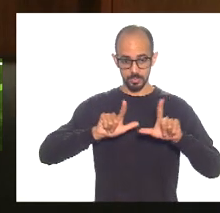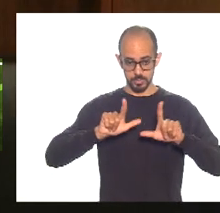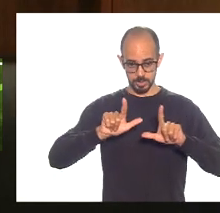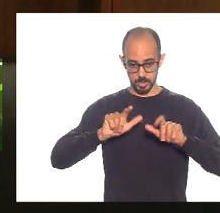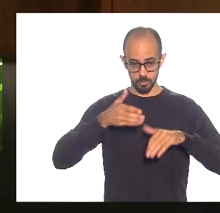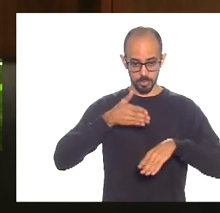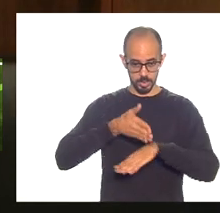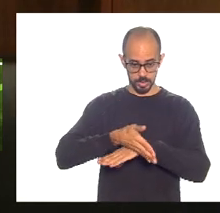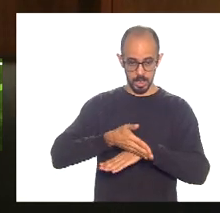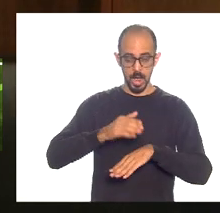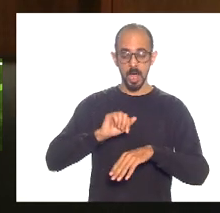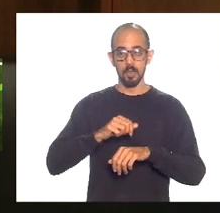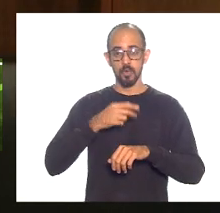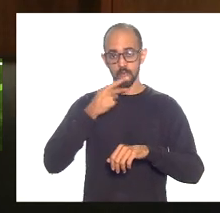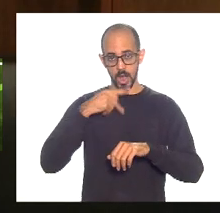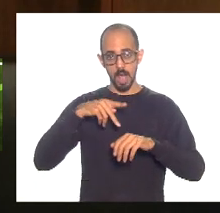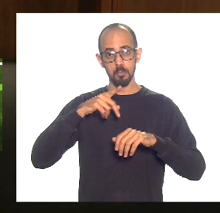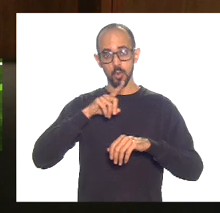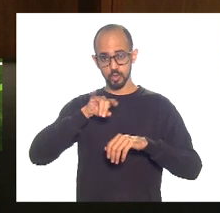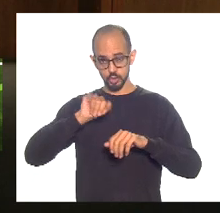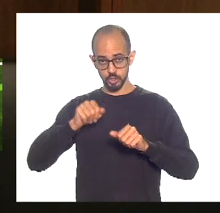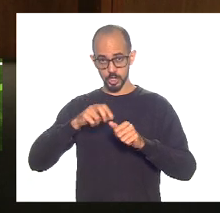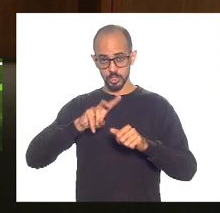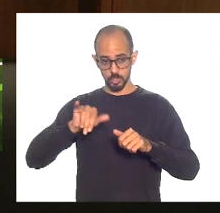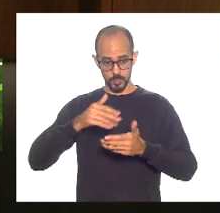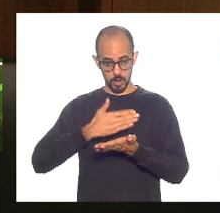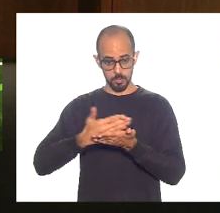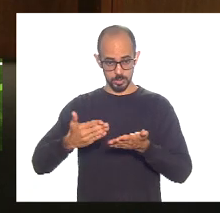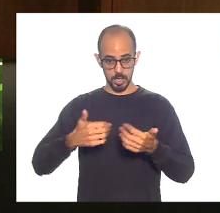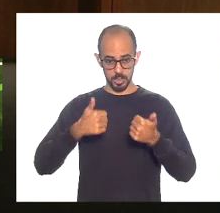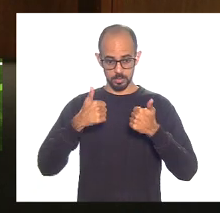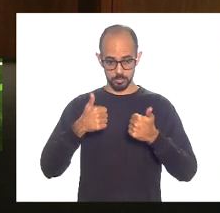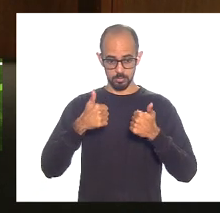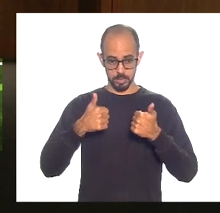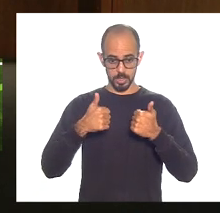dia a todos e todas e nós vamos começar, tá bom? que vai entrar agora?